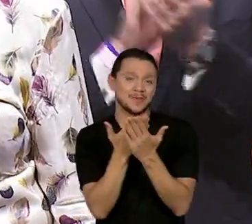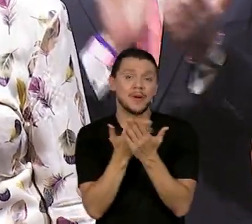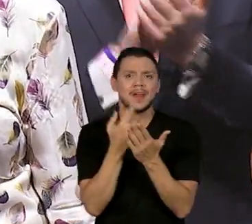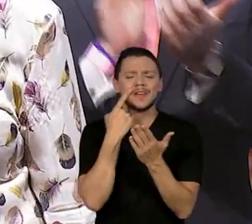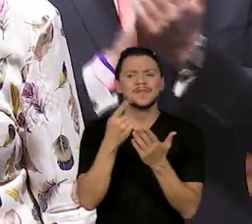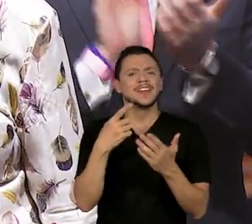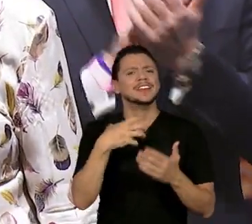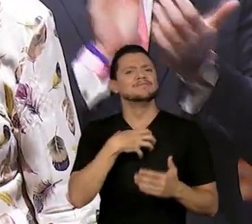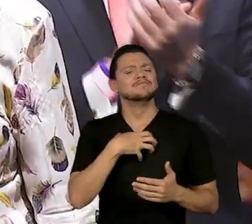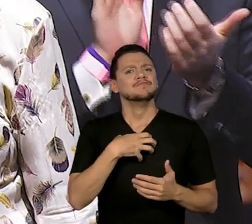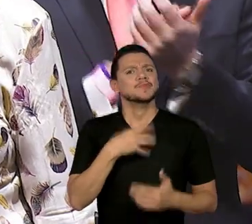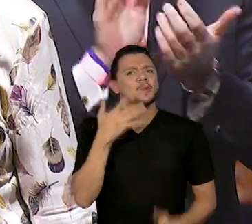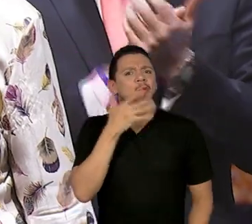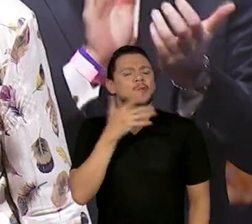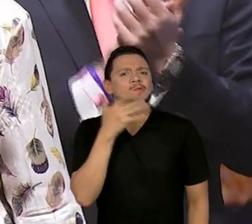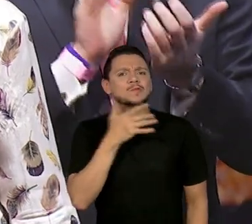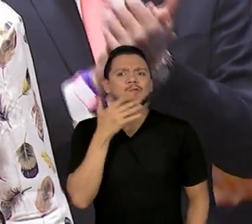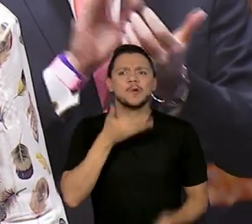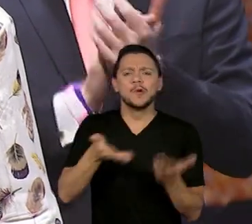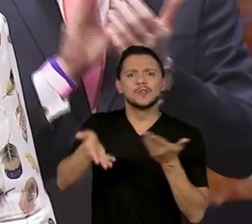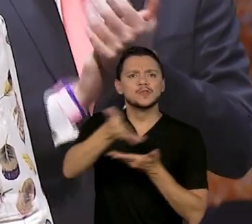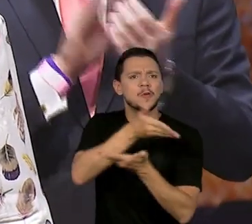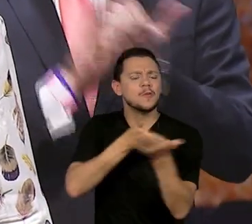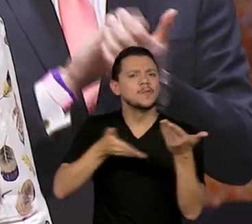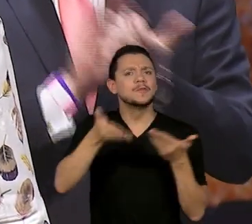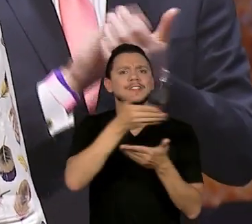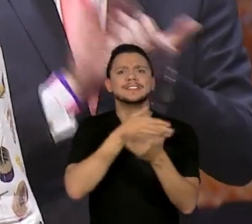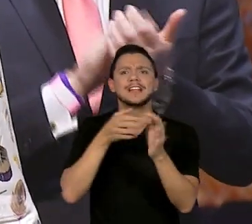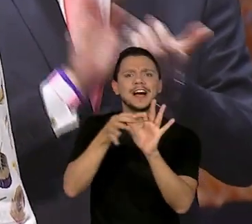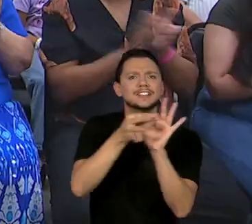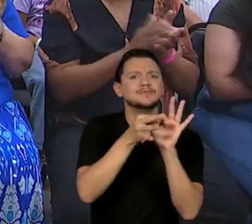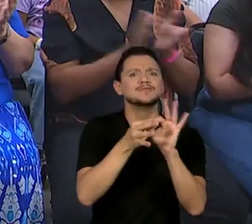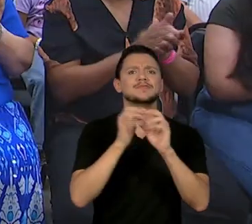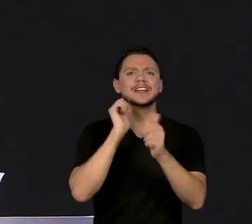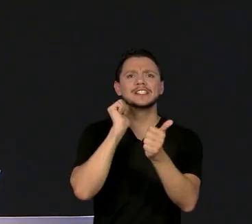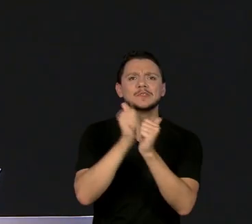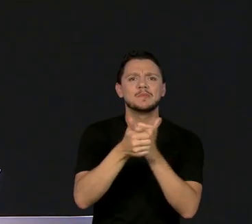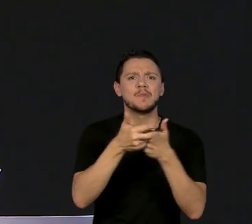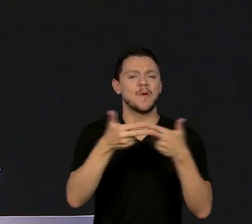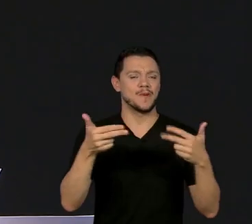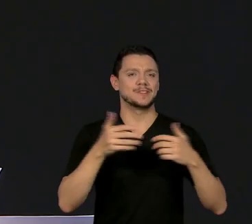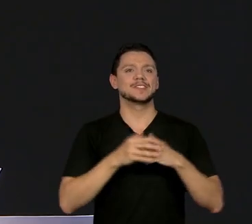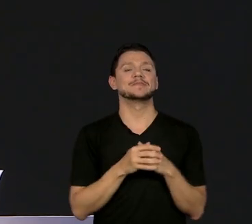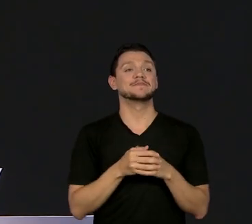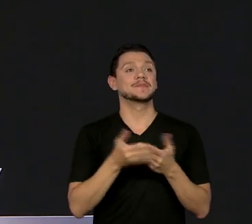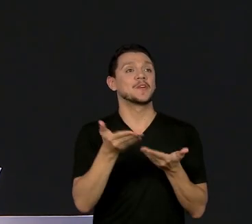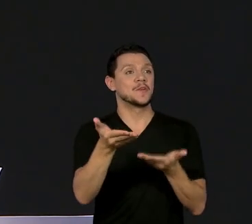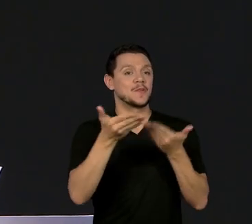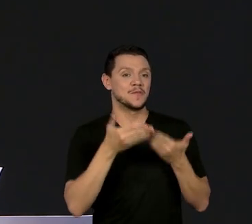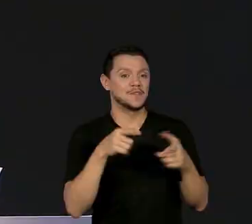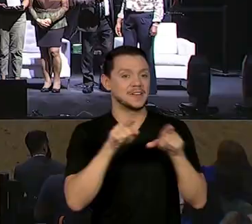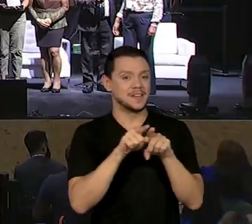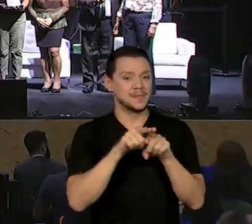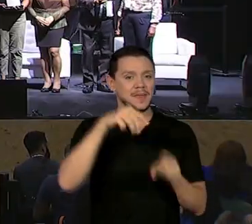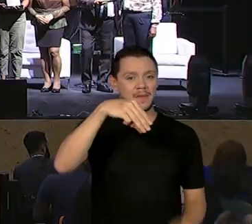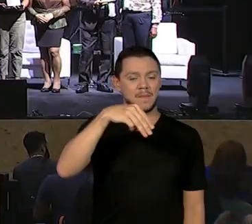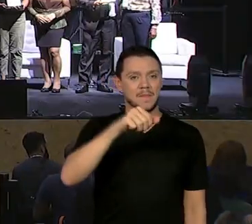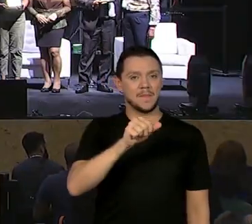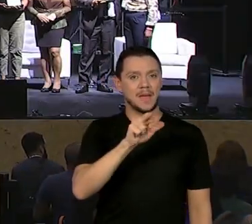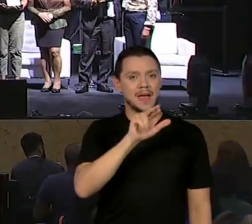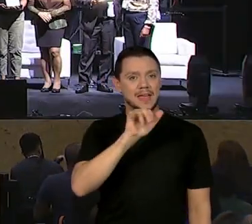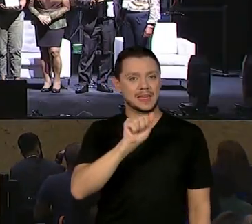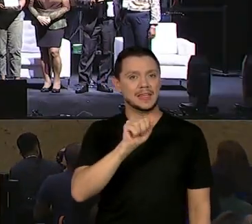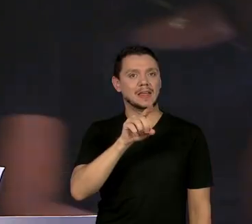comunidade, de interação, de esporte. Convidamos Maria das Neves da Silva